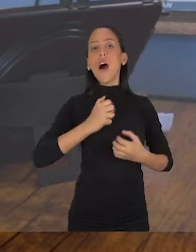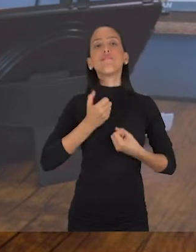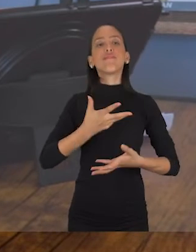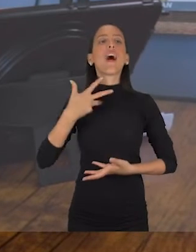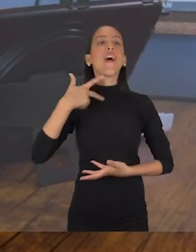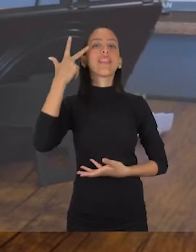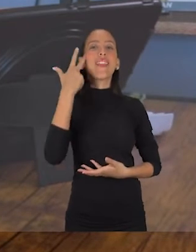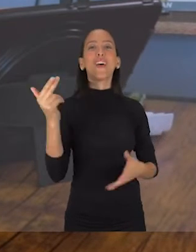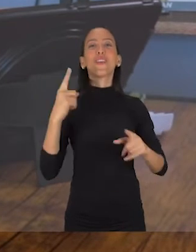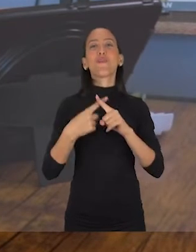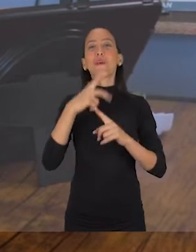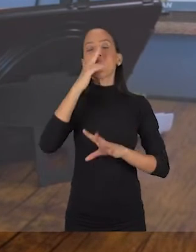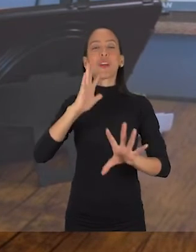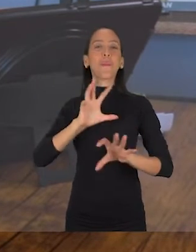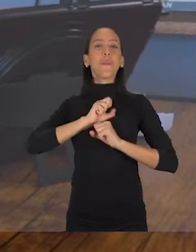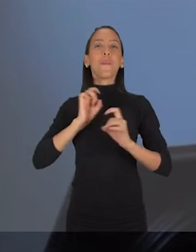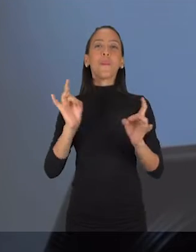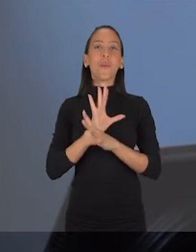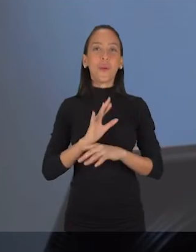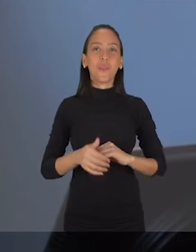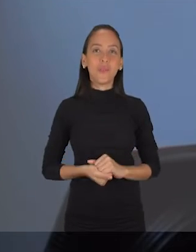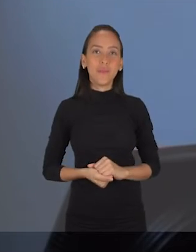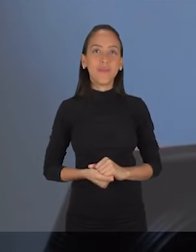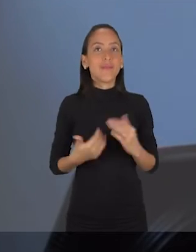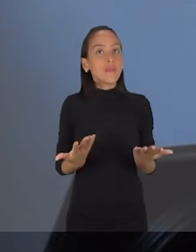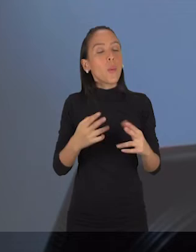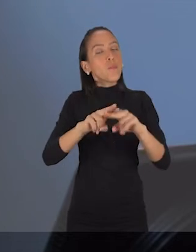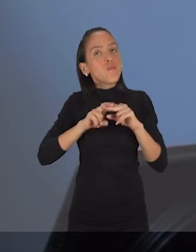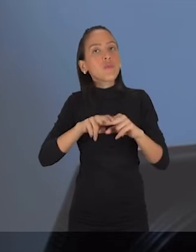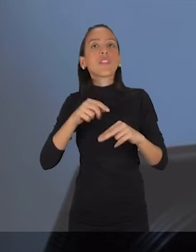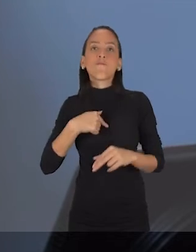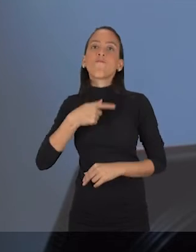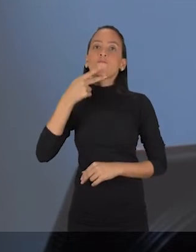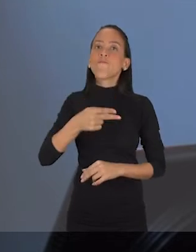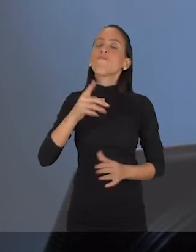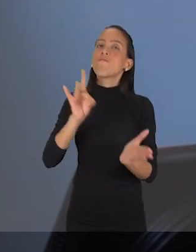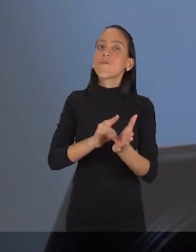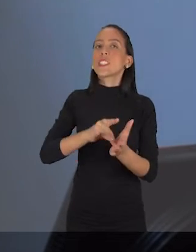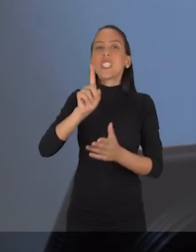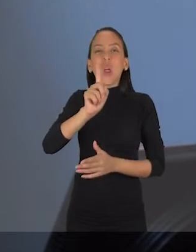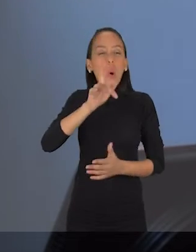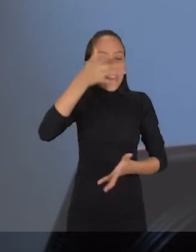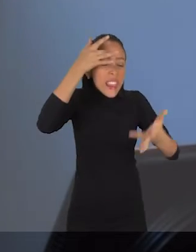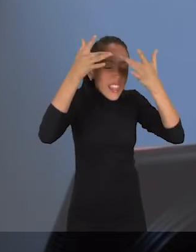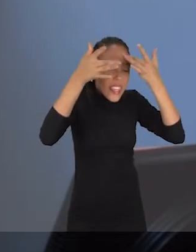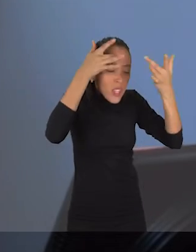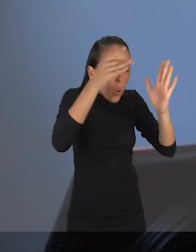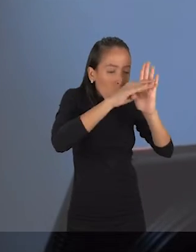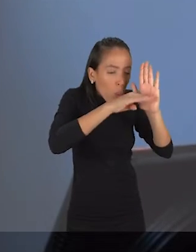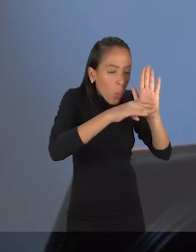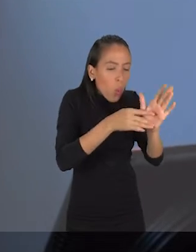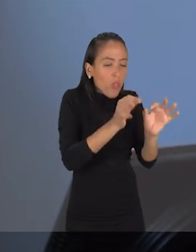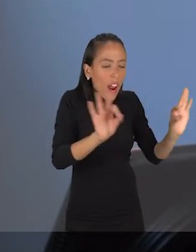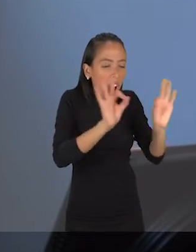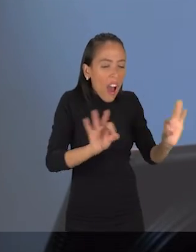eu já não precisava mais daquilo porque a história tava toda na minha cabeça. Primeiro ponto, então, é não decorar o seu texto. É aprender pra repetir o que você tá